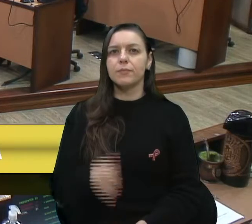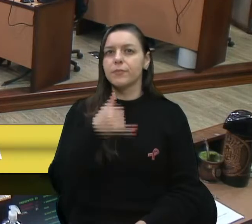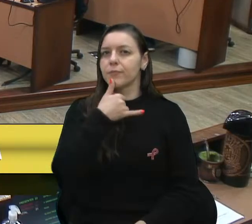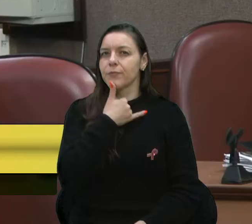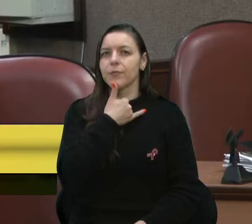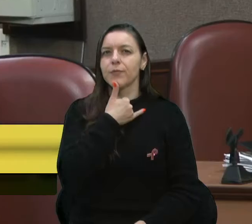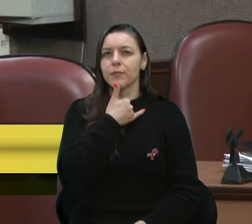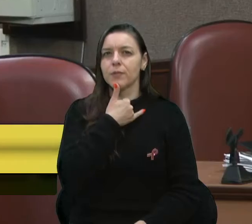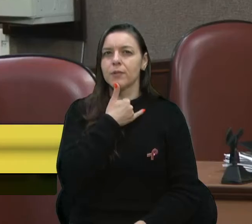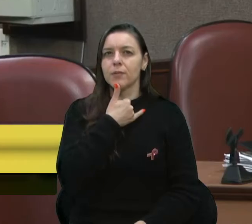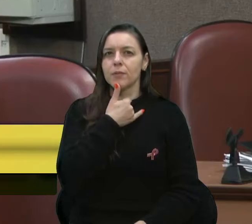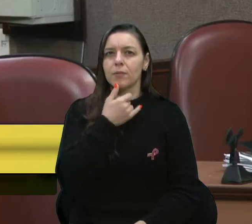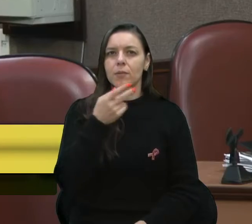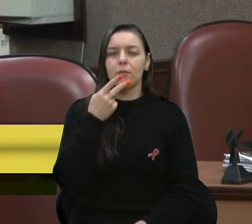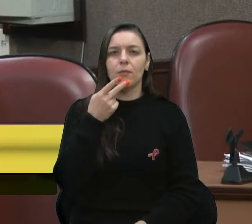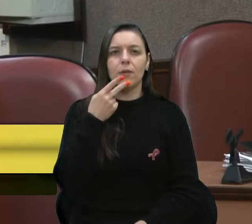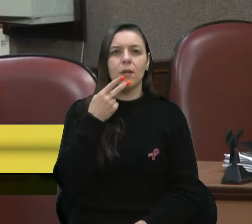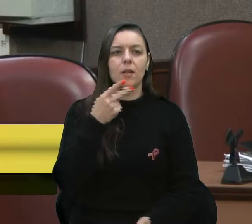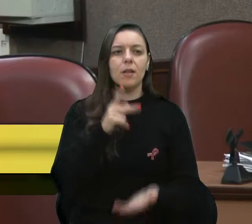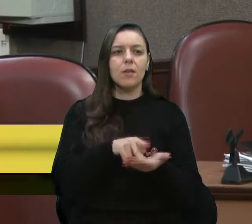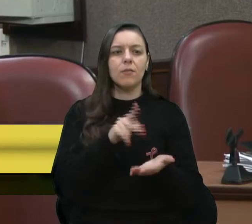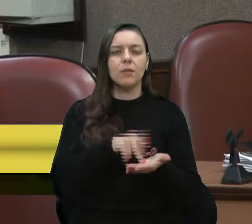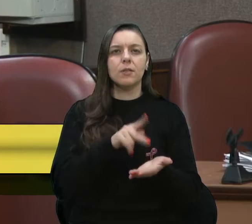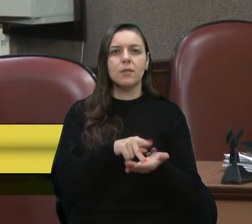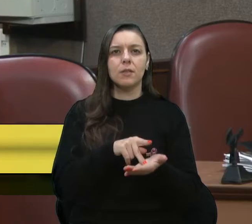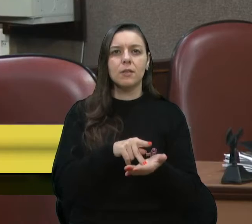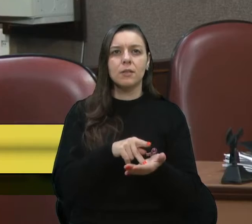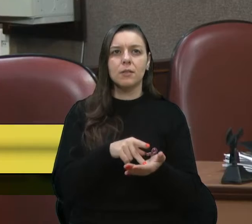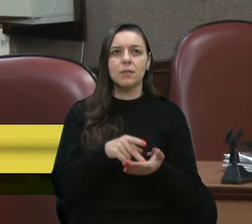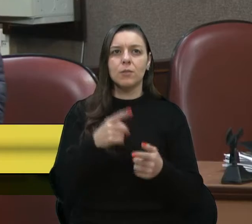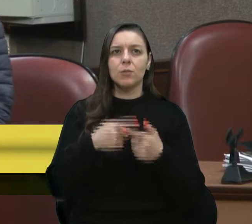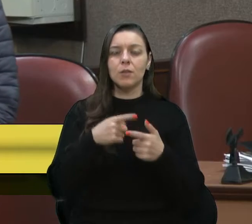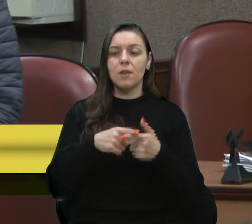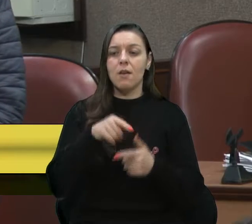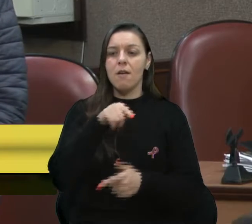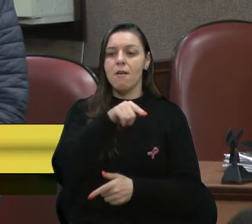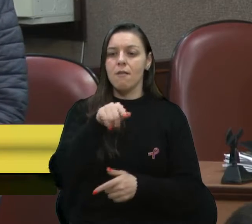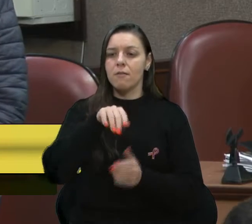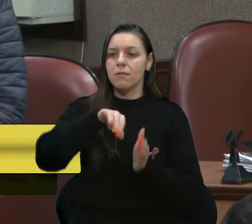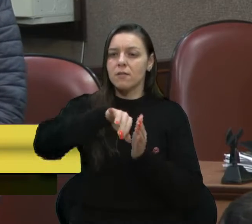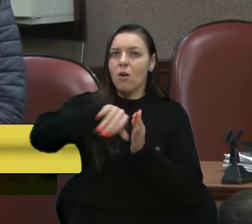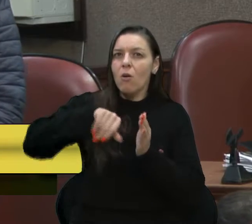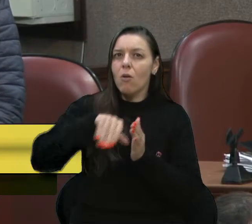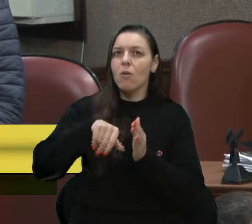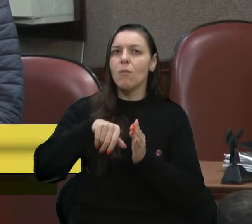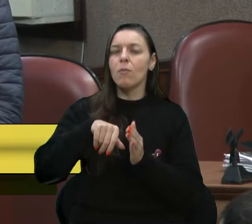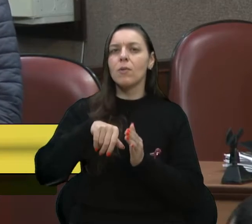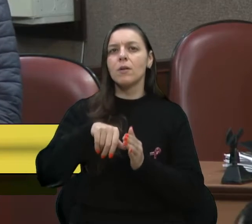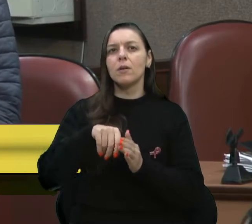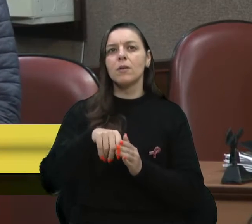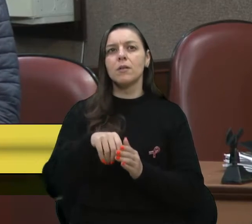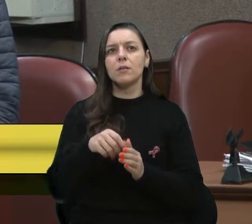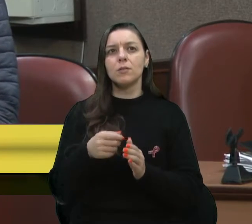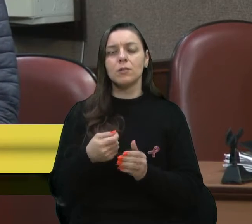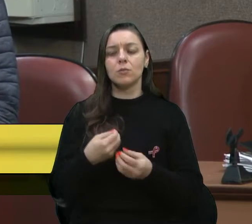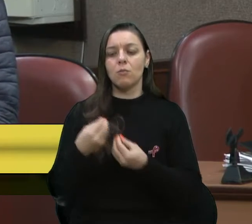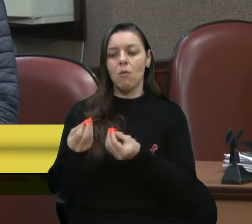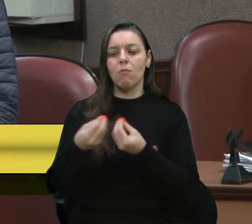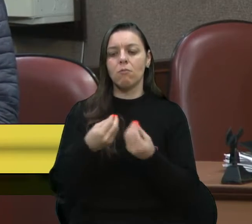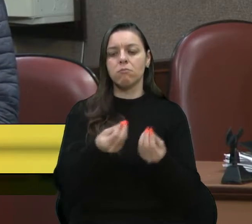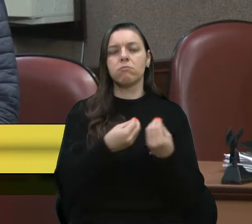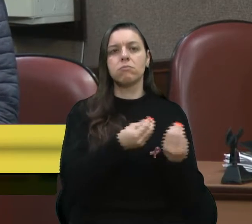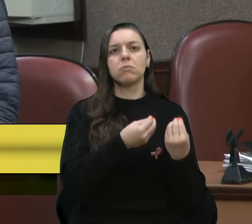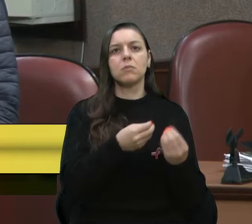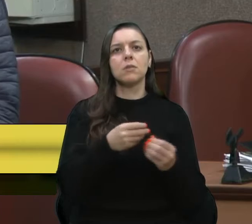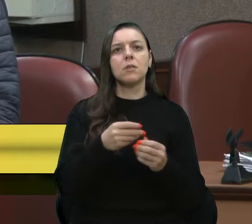Infelizmente, tem que falar a verdade, que isso é um roubo. Estão assaltando novamente o contribuinte, novamente a